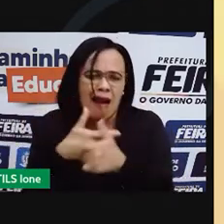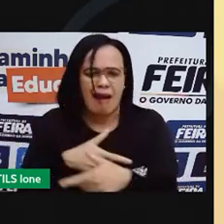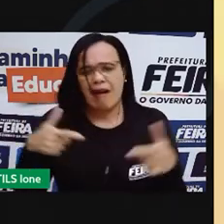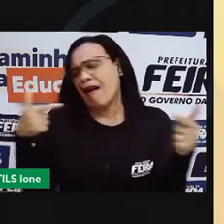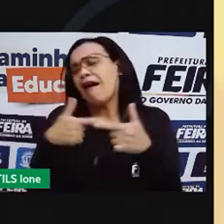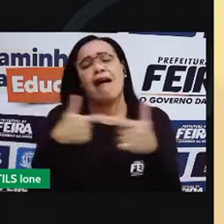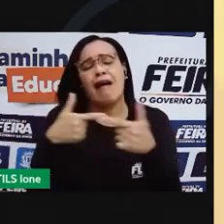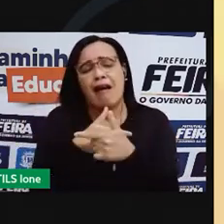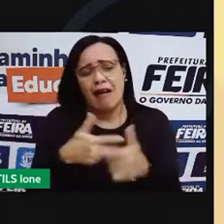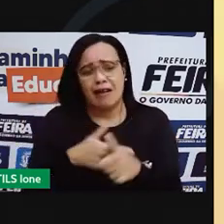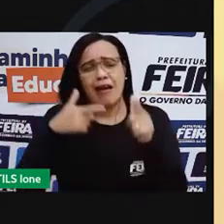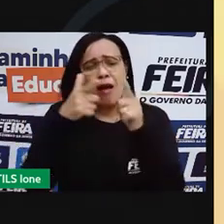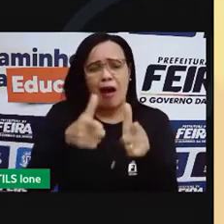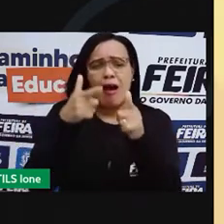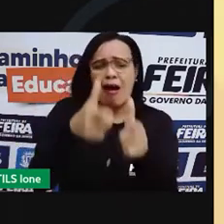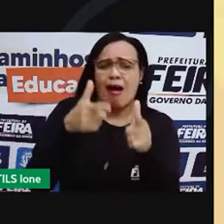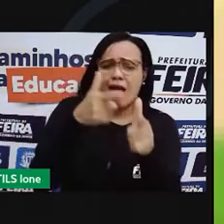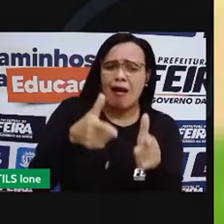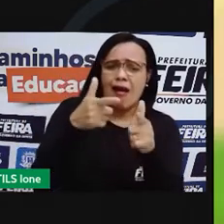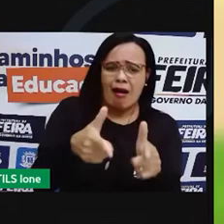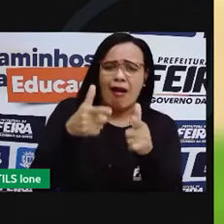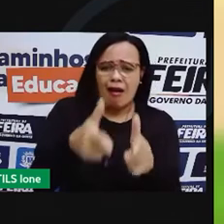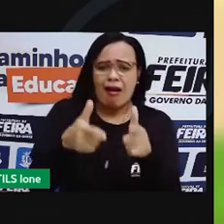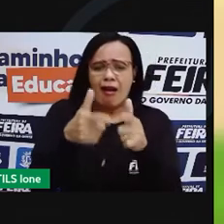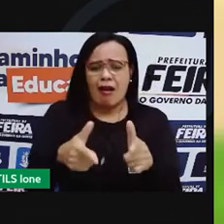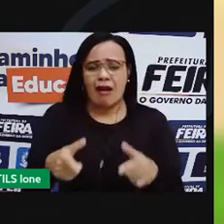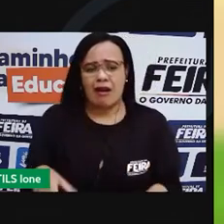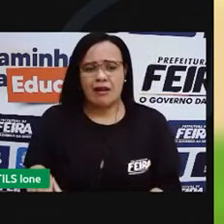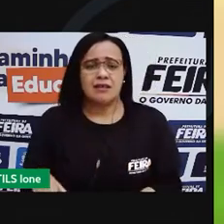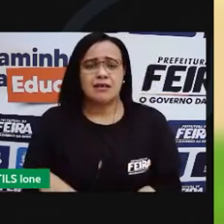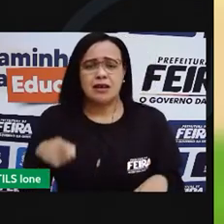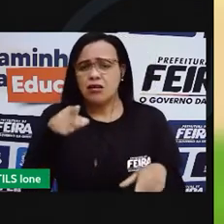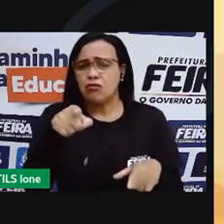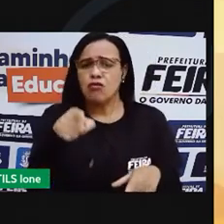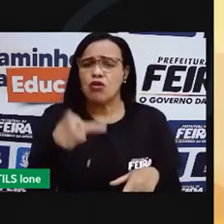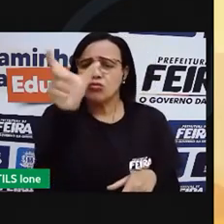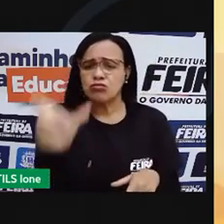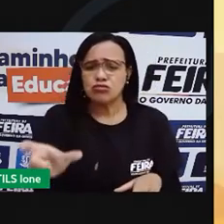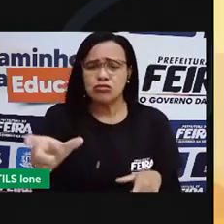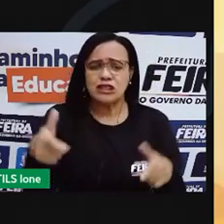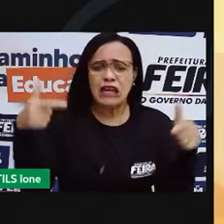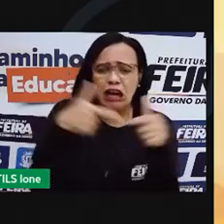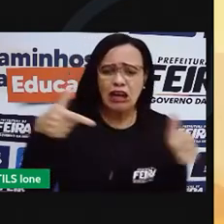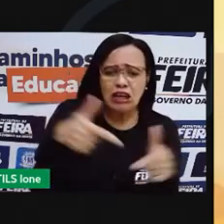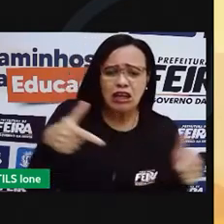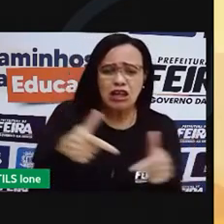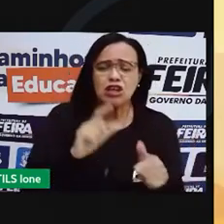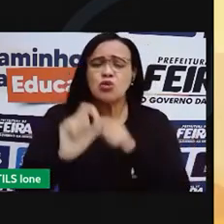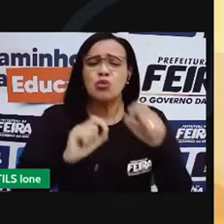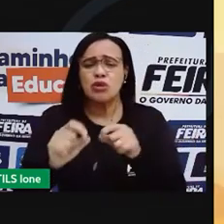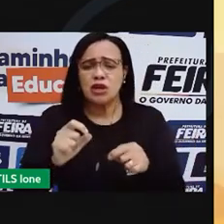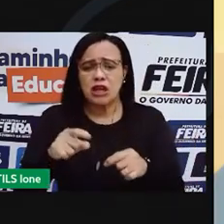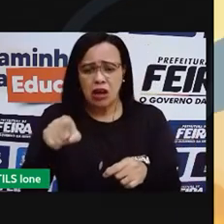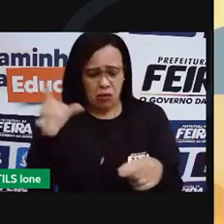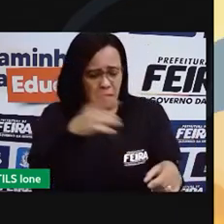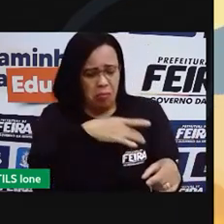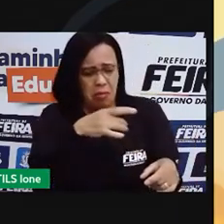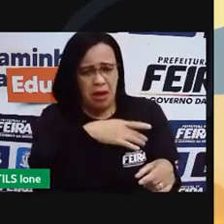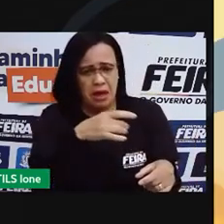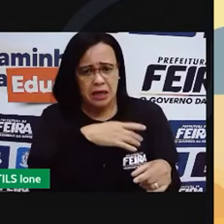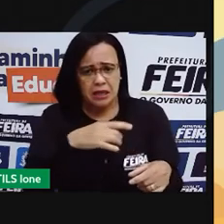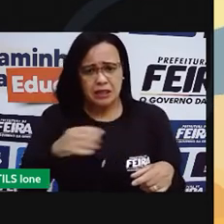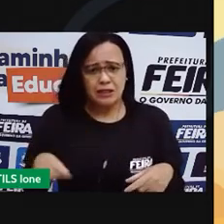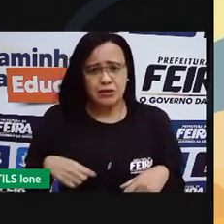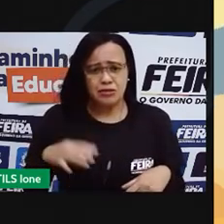E você? Está rindo de quê? Você tem medo de ratinhos. O quê? Eu não tenho medo de...